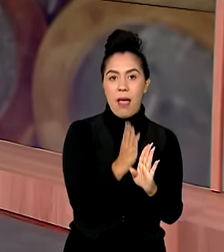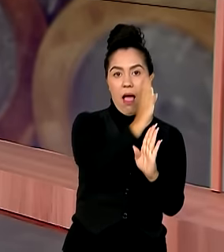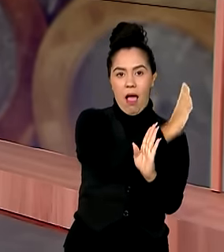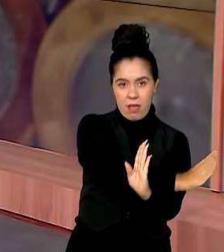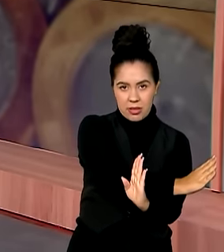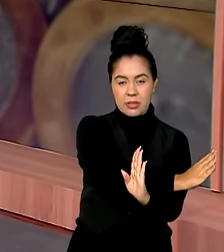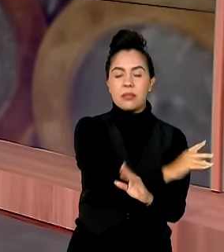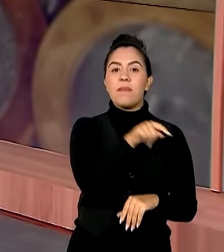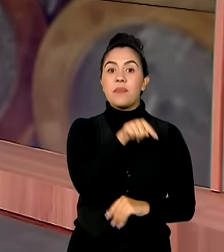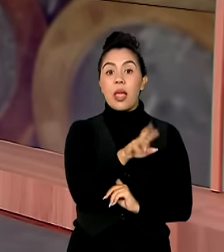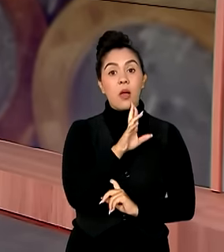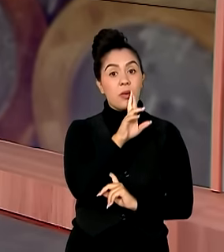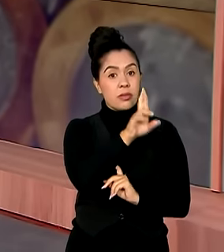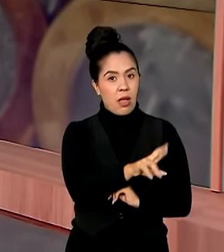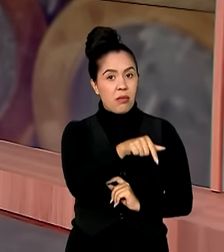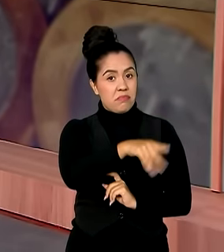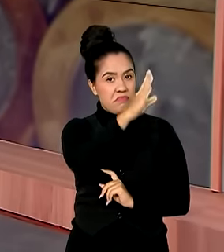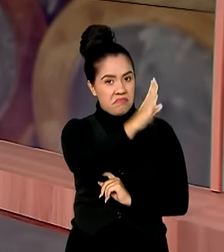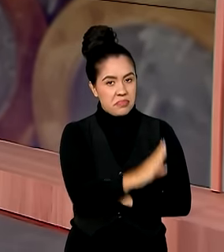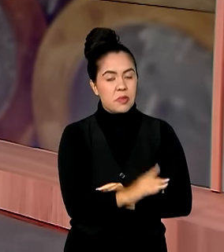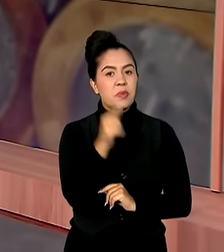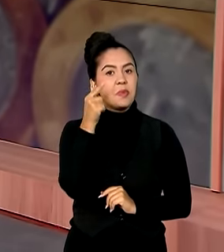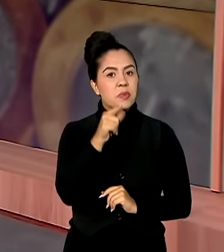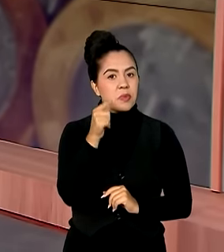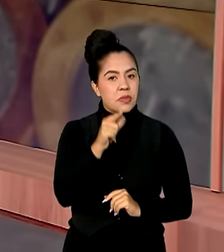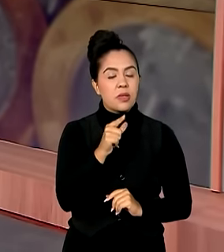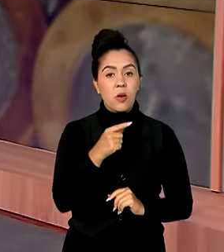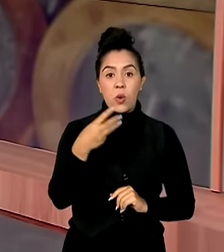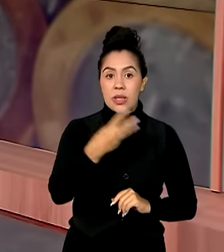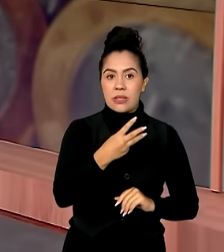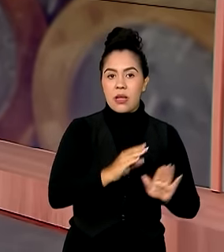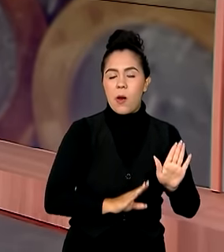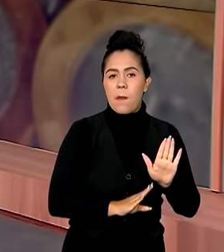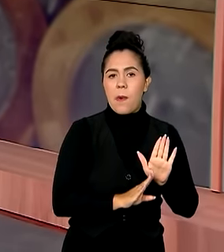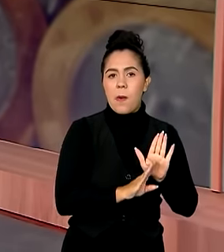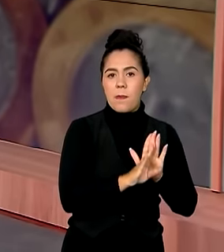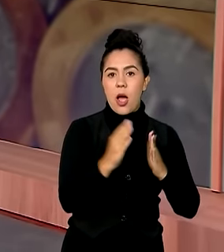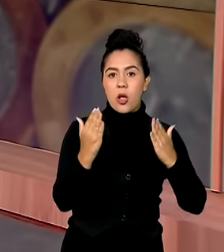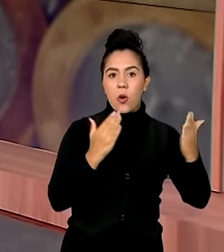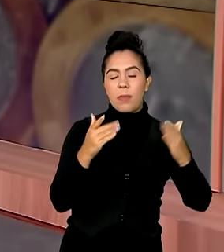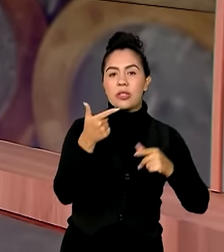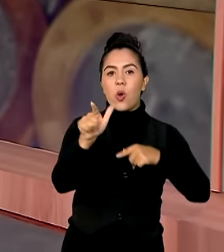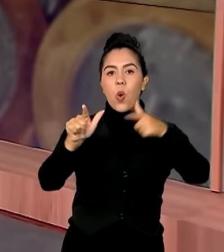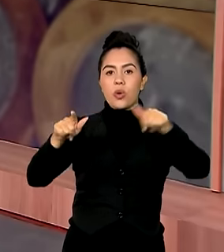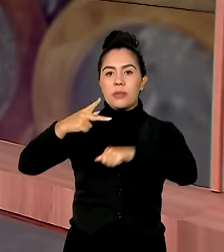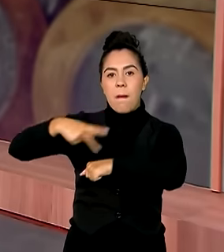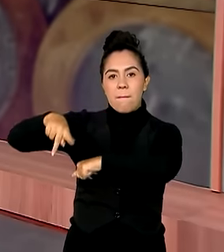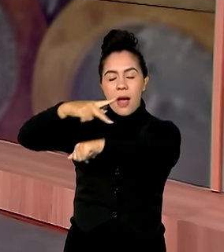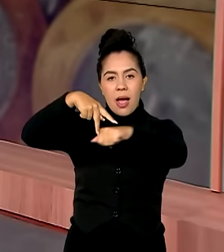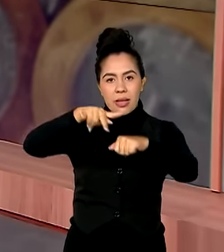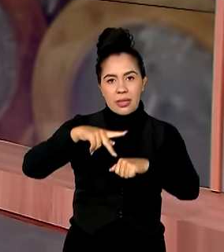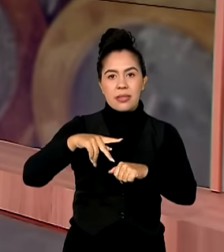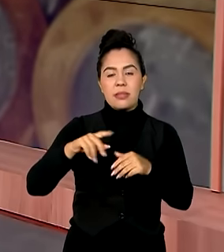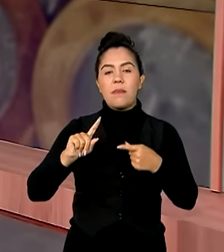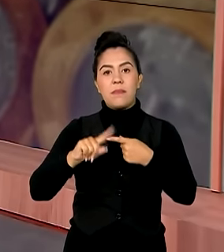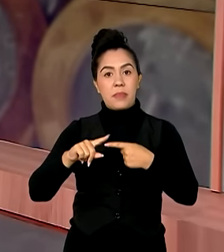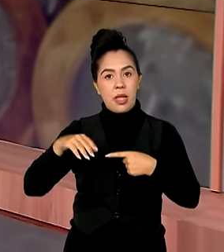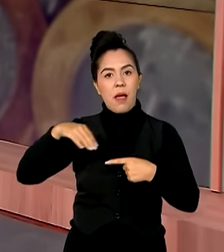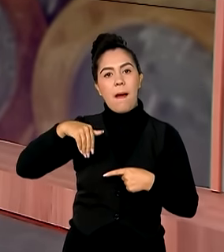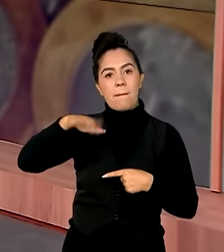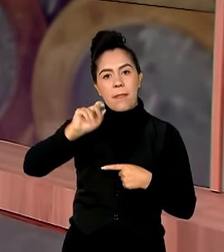Com esse resultado, o Brasil apresentou o terceiro maior crescimento entre os países do G20, ficando à frente de países como o Japão,